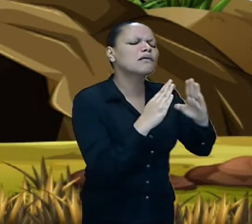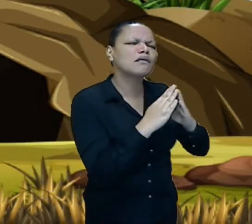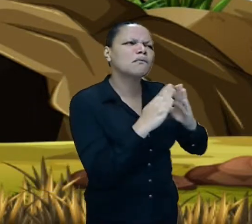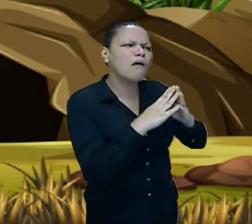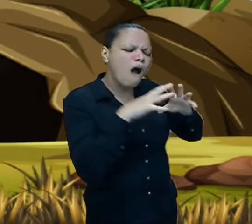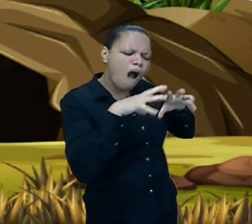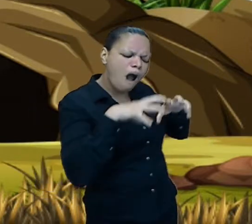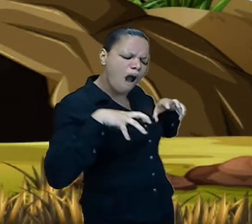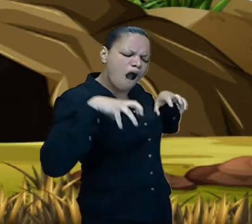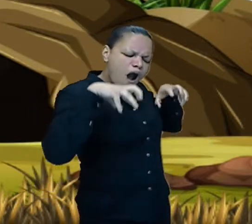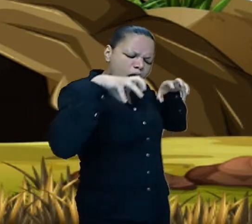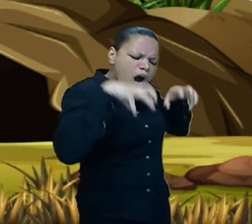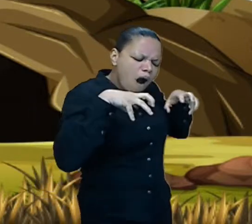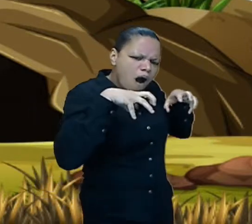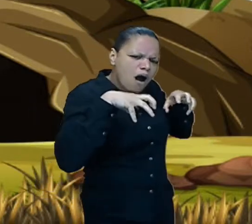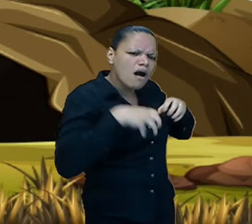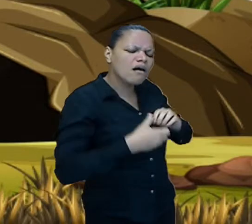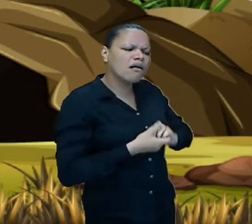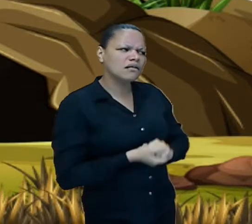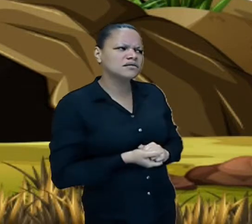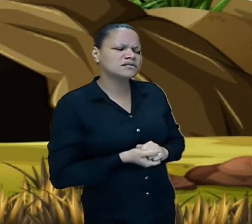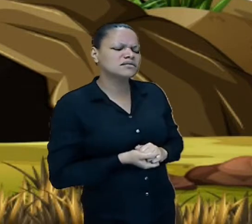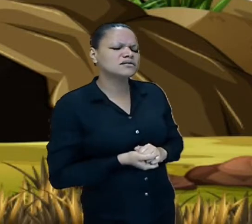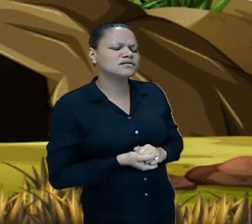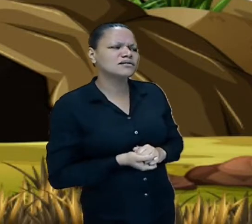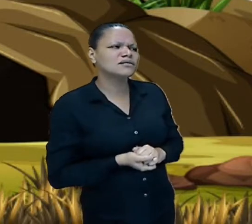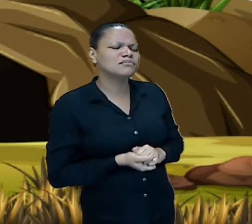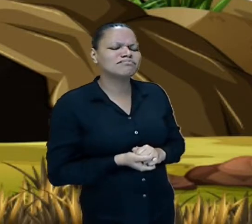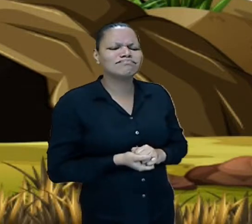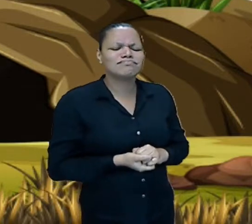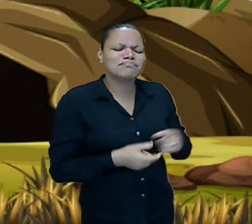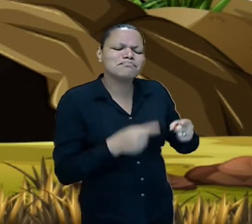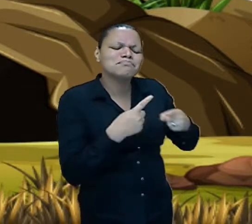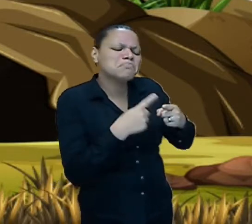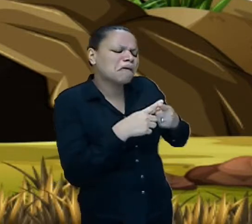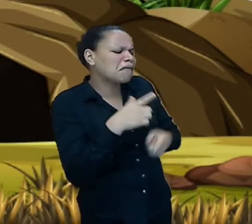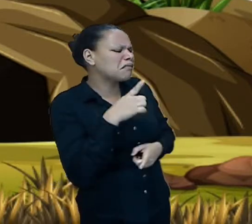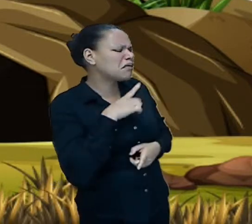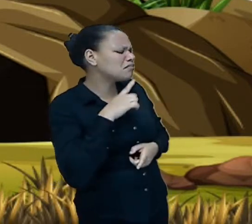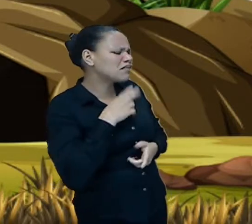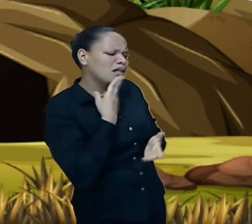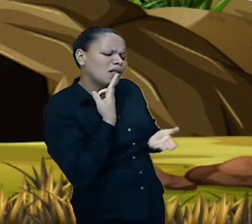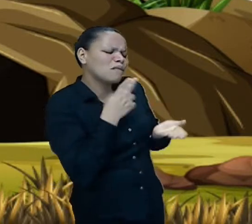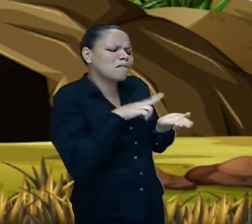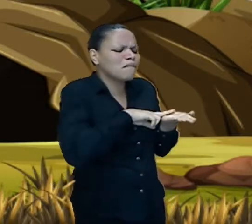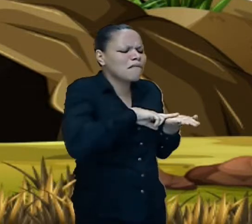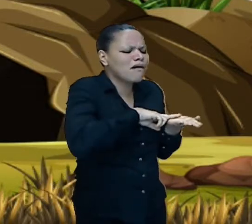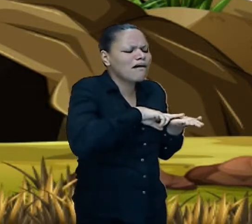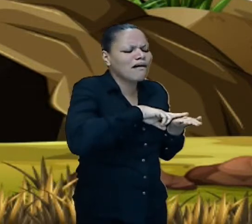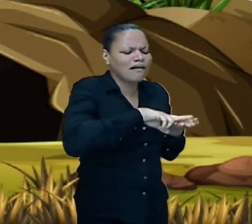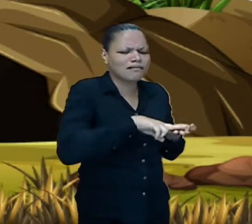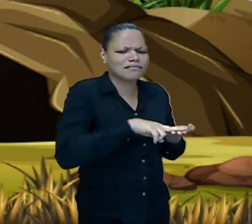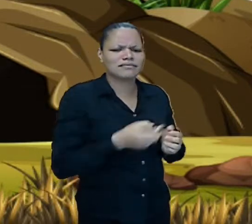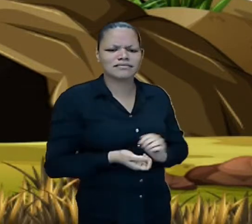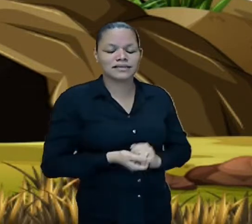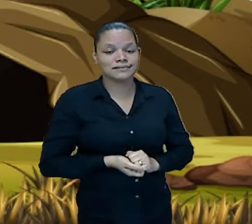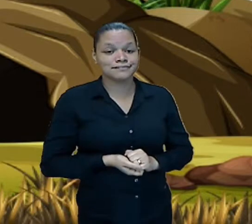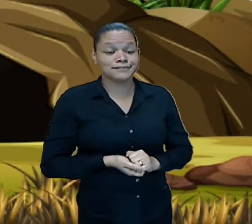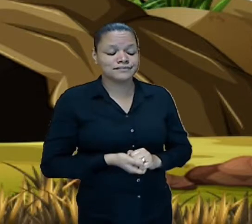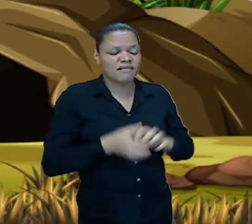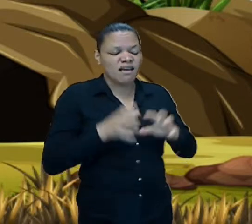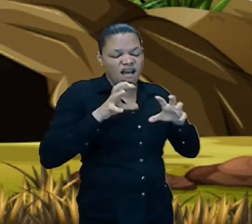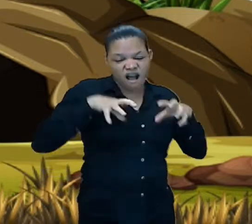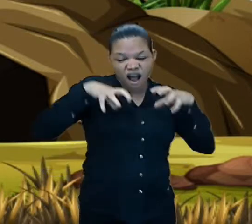monstro monstruoso? É que eu tenho uma correspondência para ele. O monstro viu seus olhos